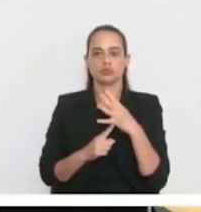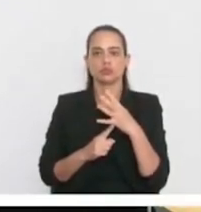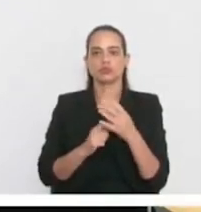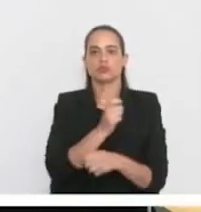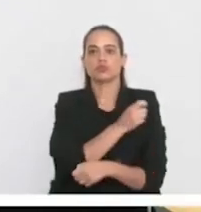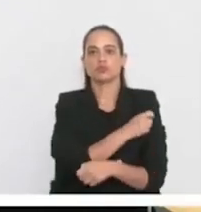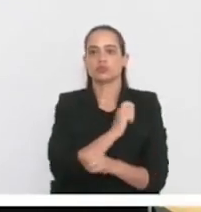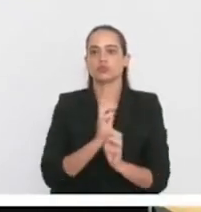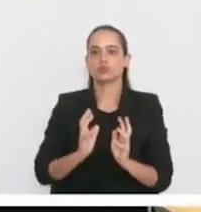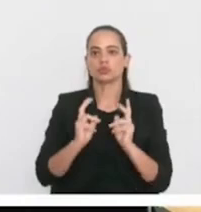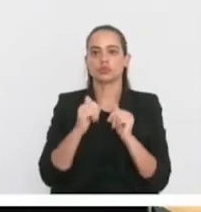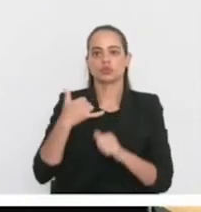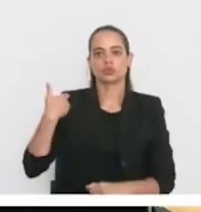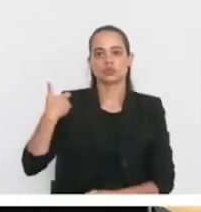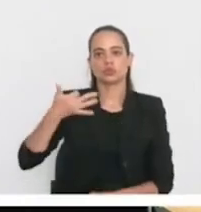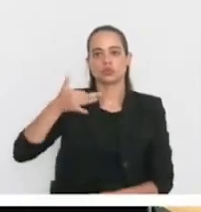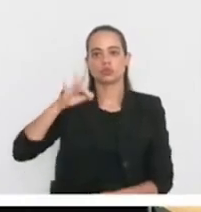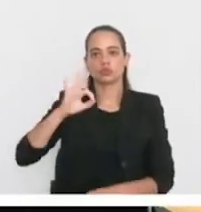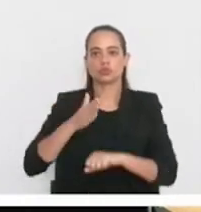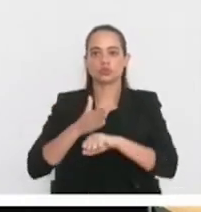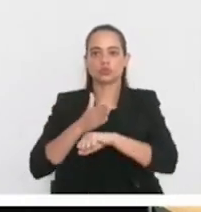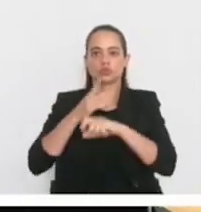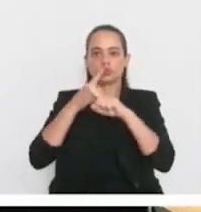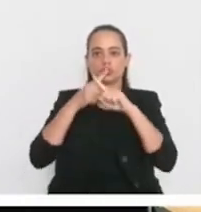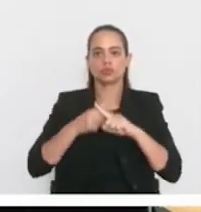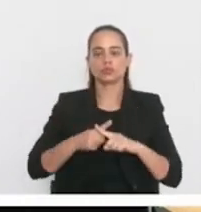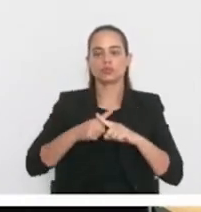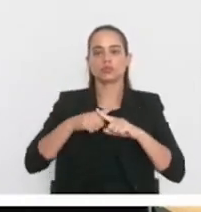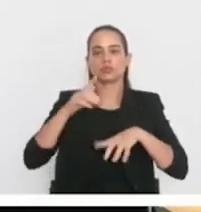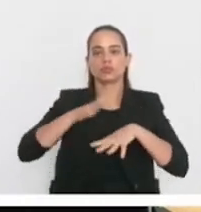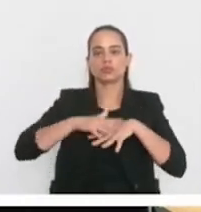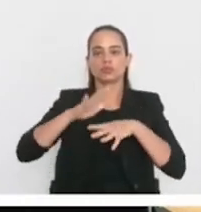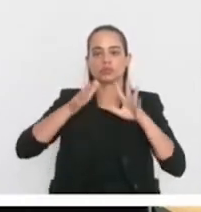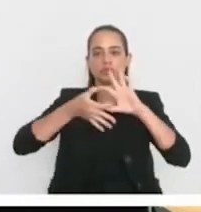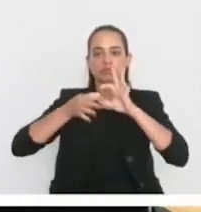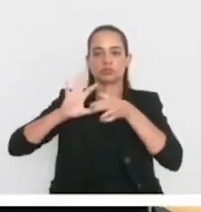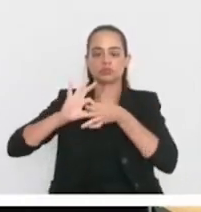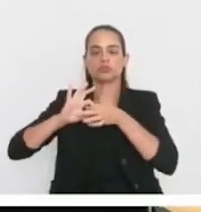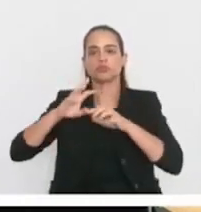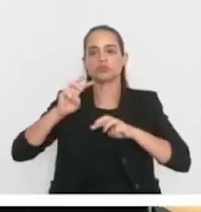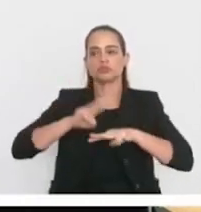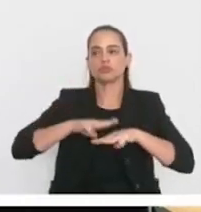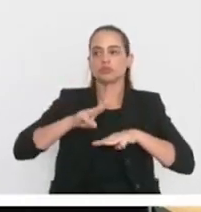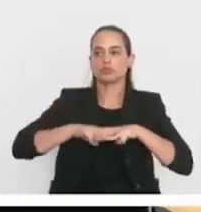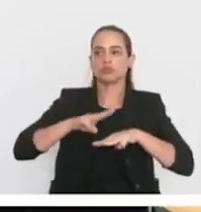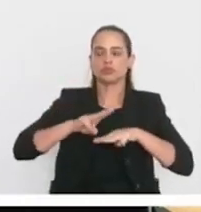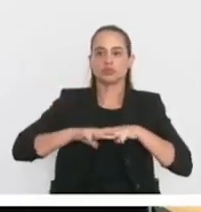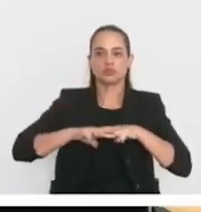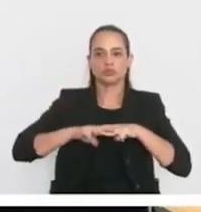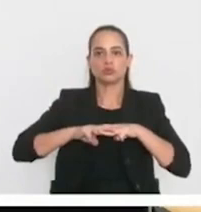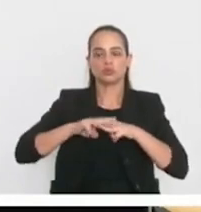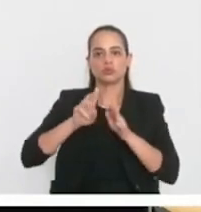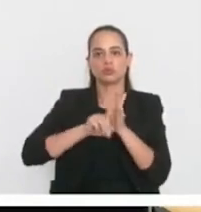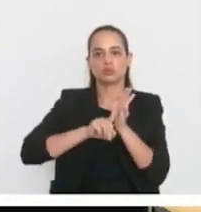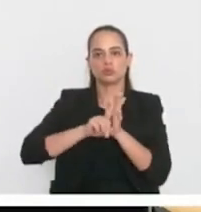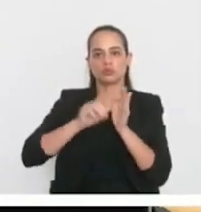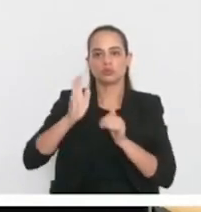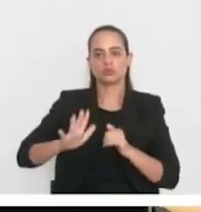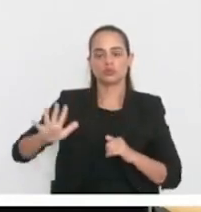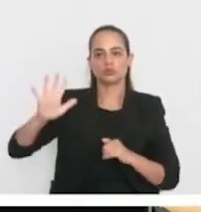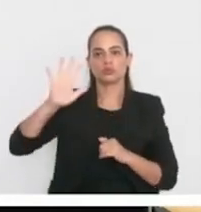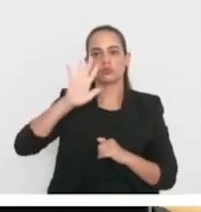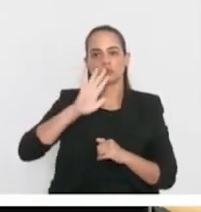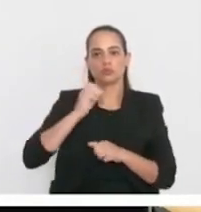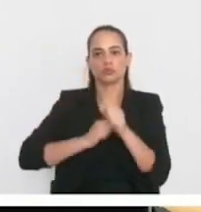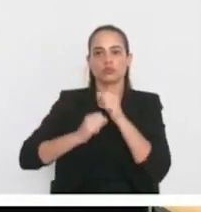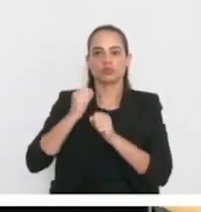Jr., todos com 10 anos de idade, participaram da Olimpíada Mirim, realizada pelo Instituto Nacional de Matemática Pura e Aplicada no ano de